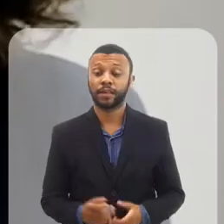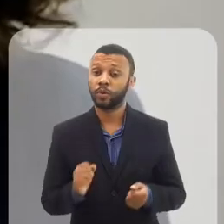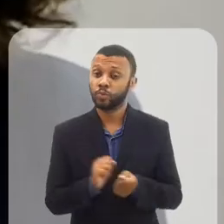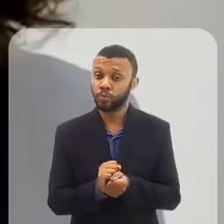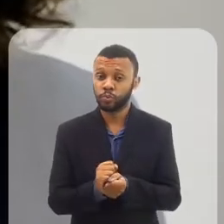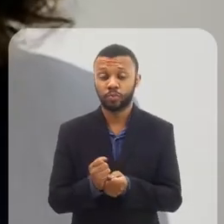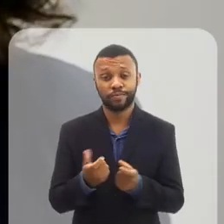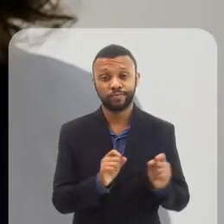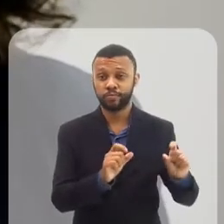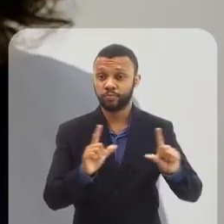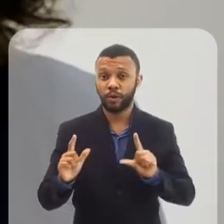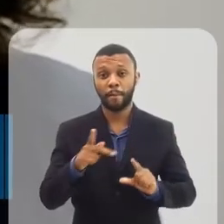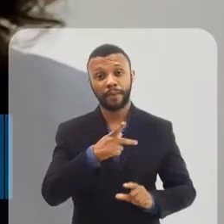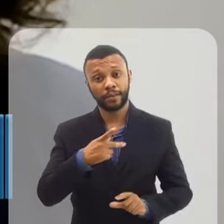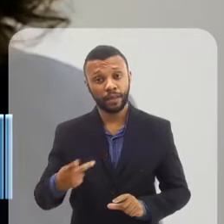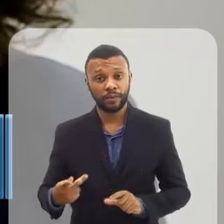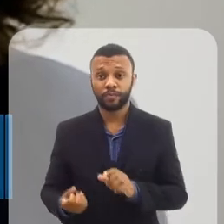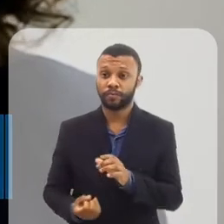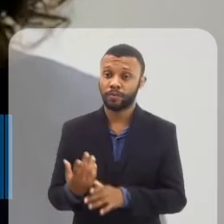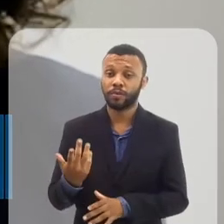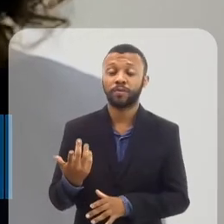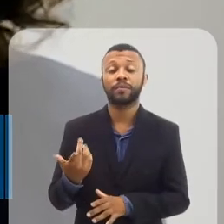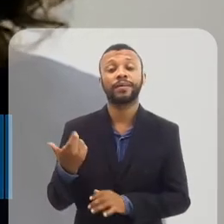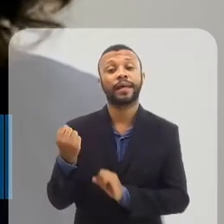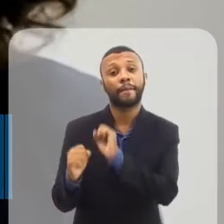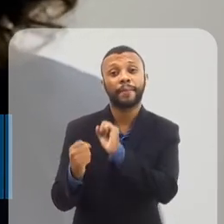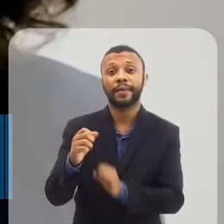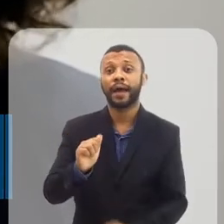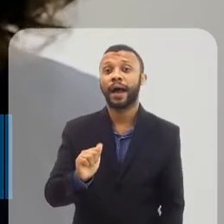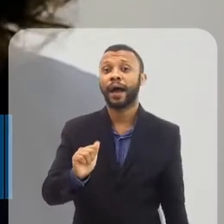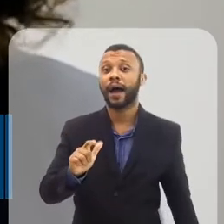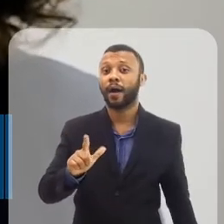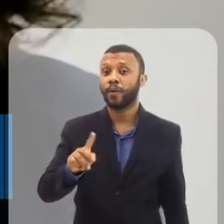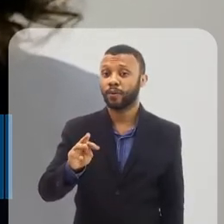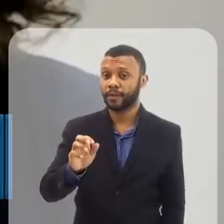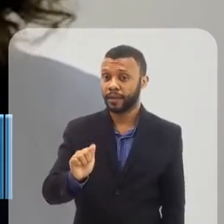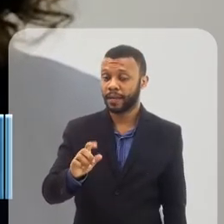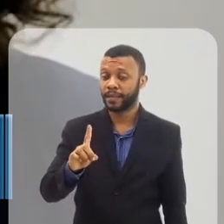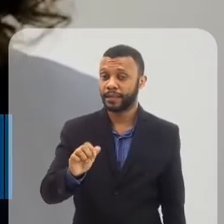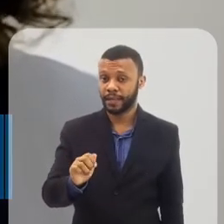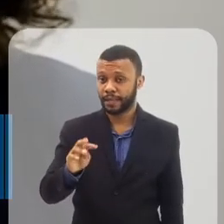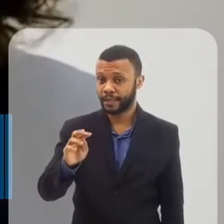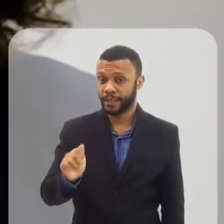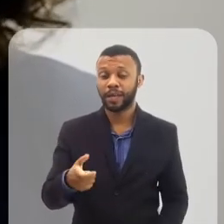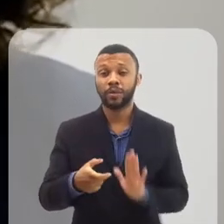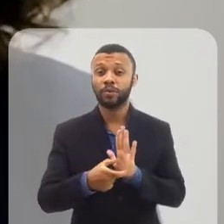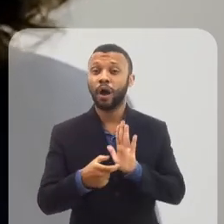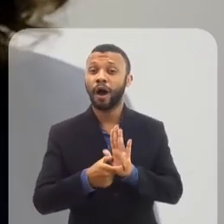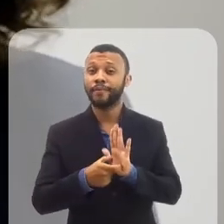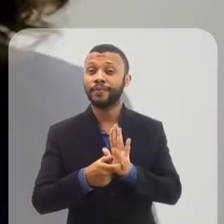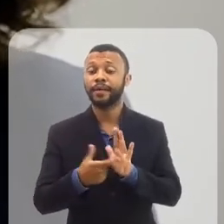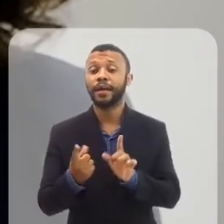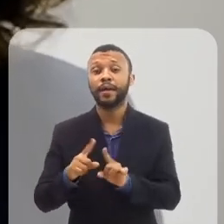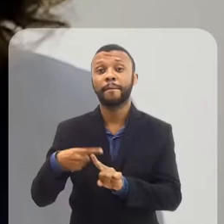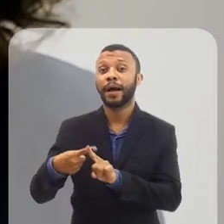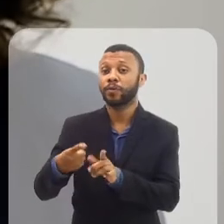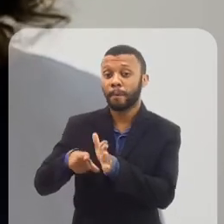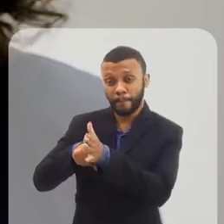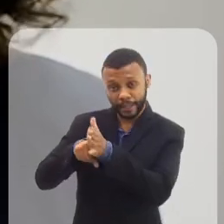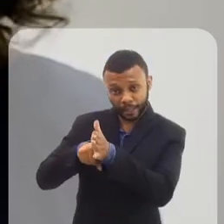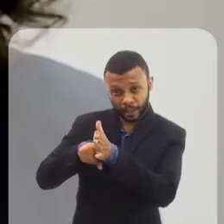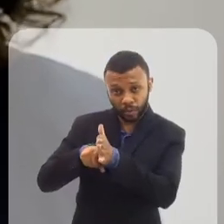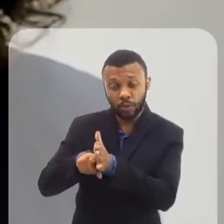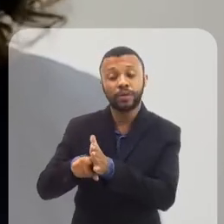Está aqui comigo o presidente e fundador da Alter Data Software, Vladimir Carvalho, e o pesquisador em Educação e